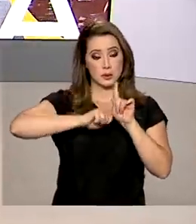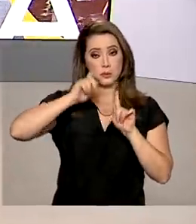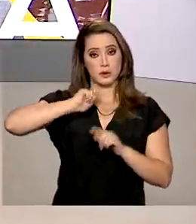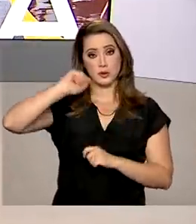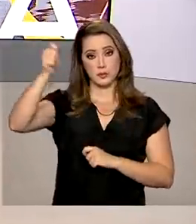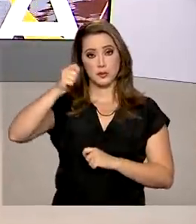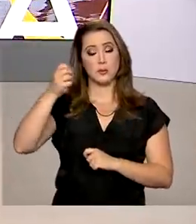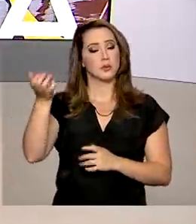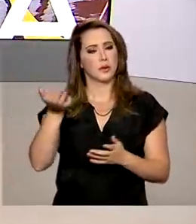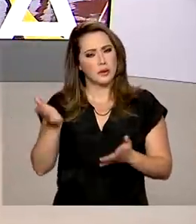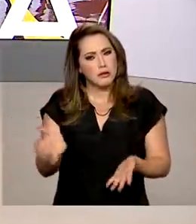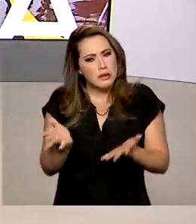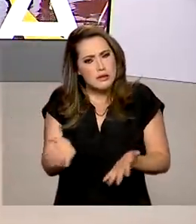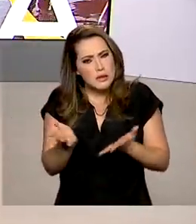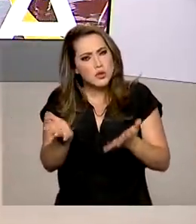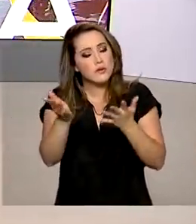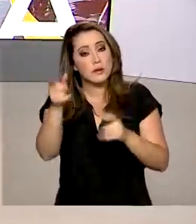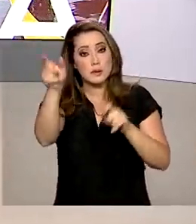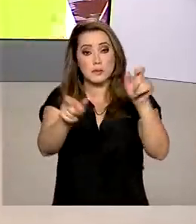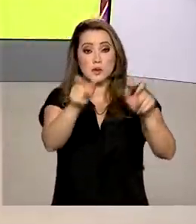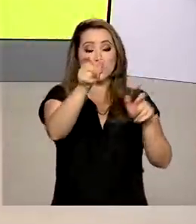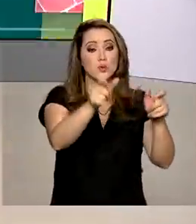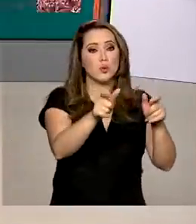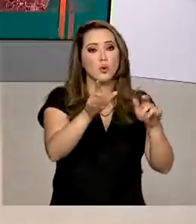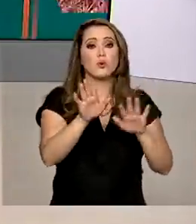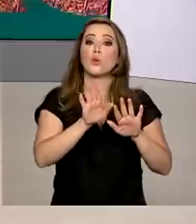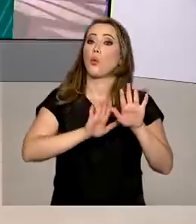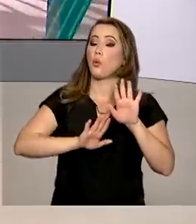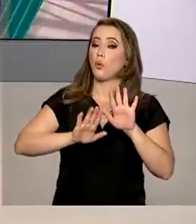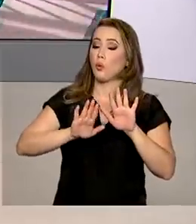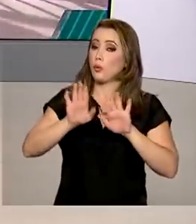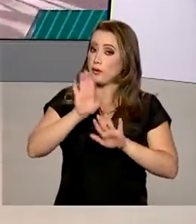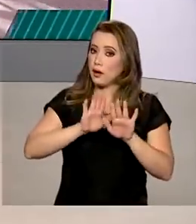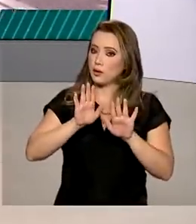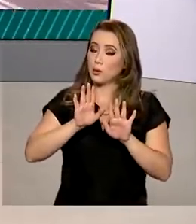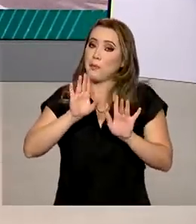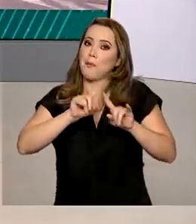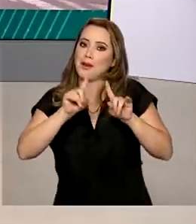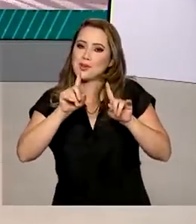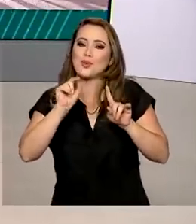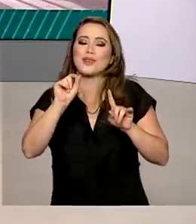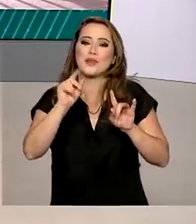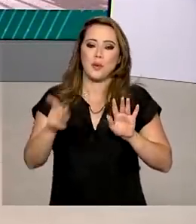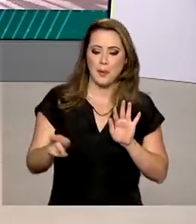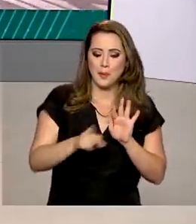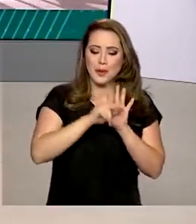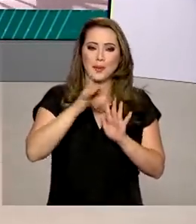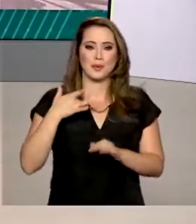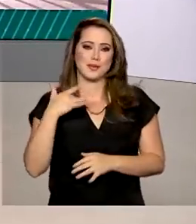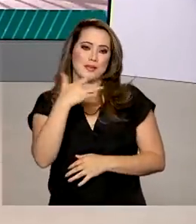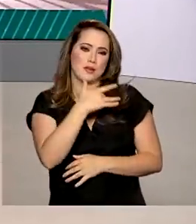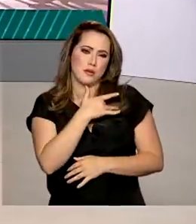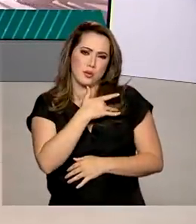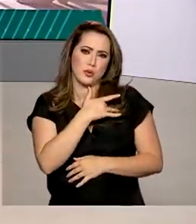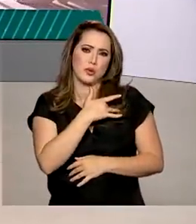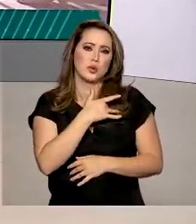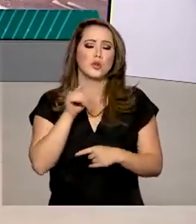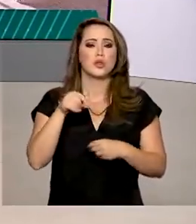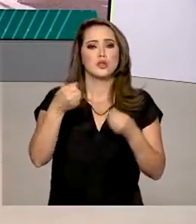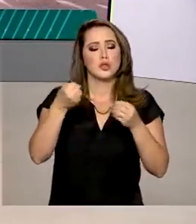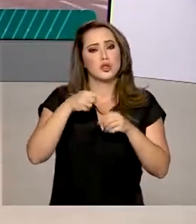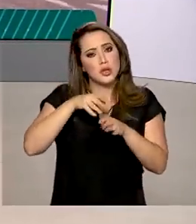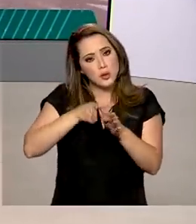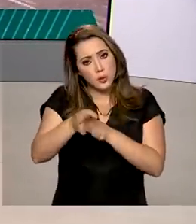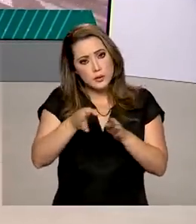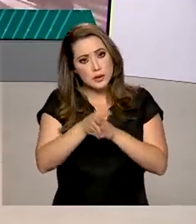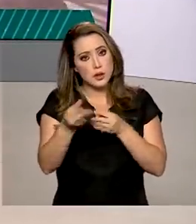mês de abril, quer incentivar as pessoas a ter cuidado com a própria saúde e traz orientações de como relatar problemas no